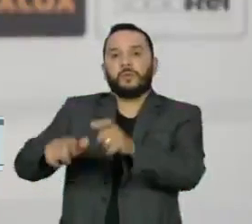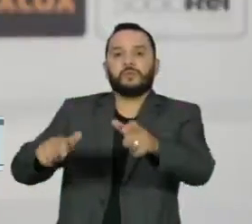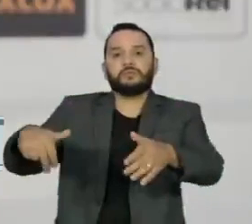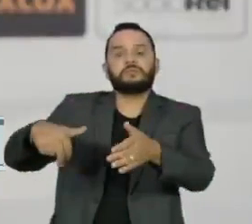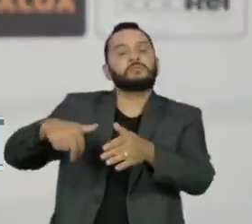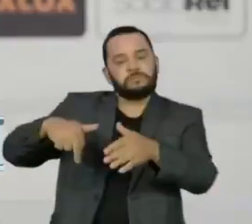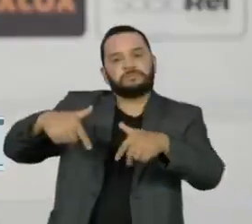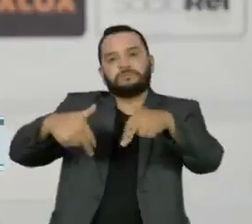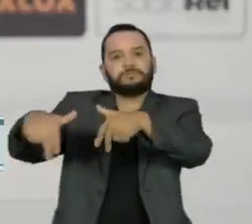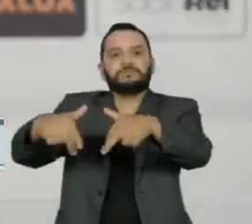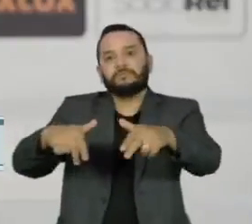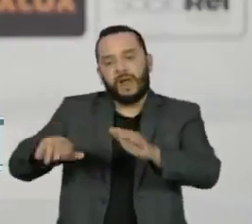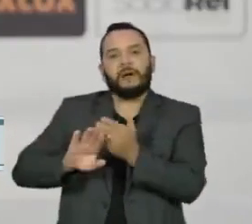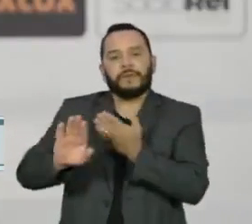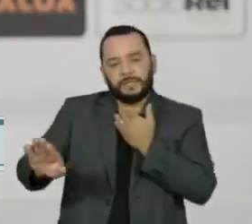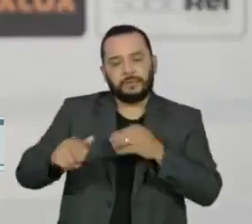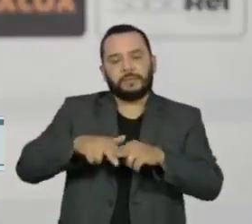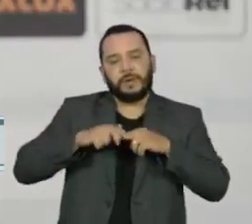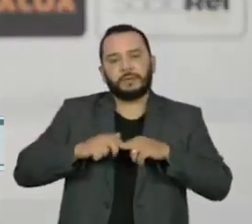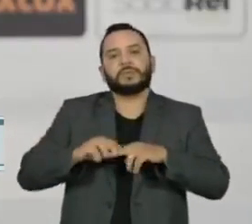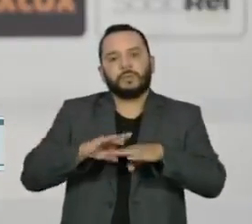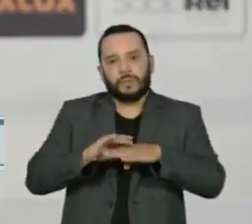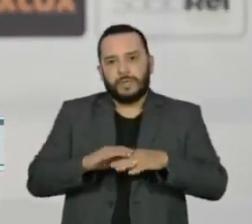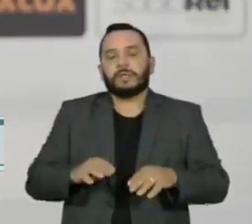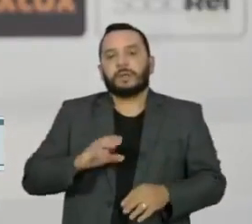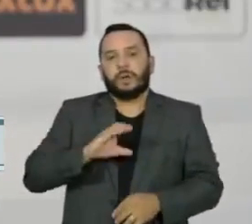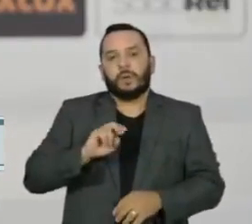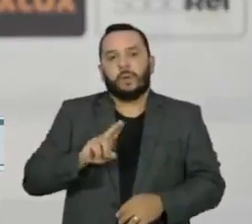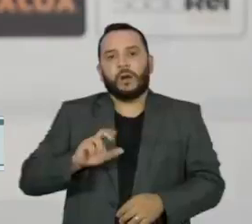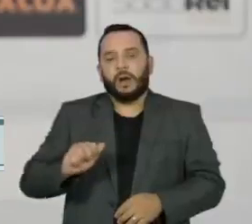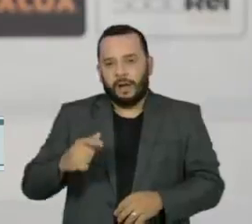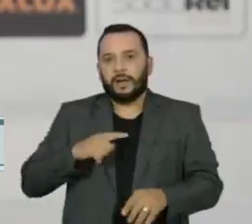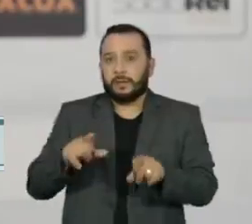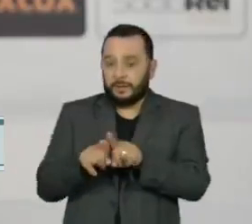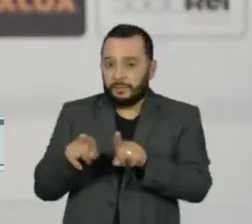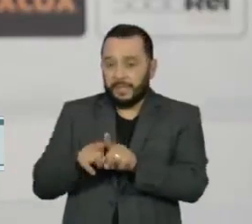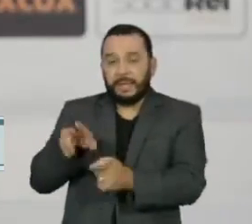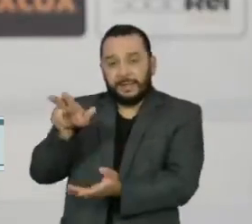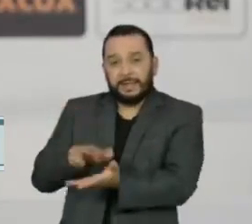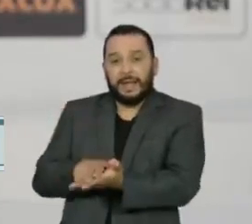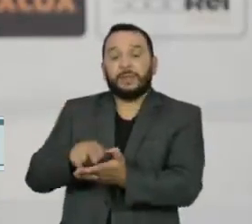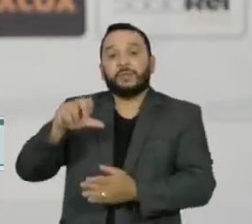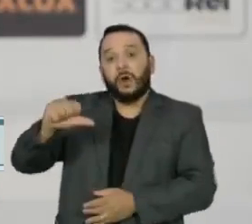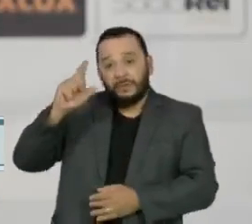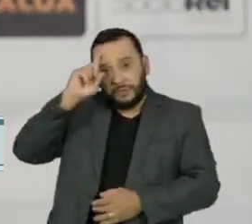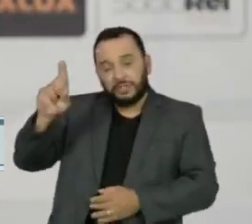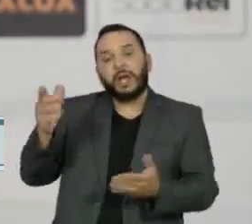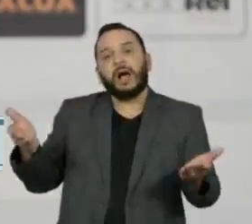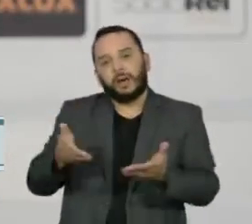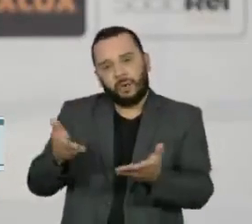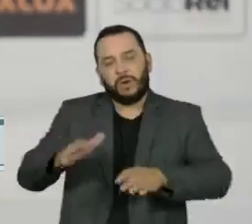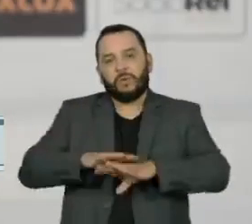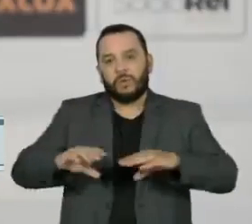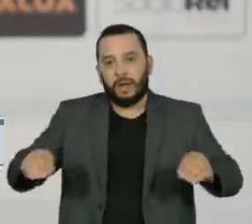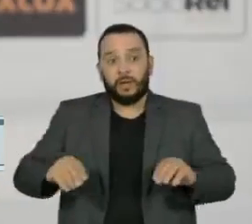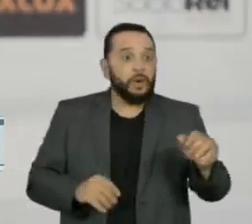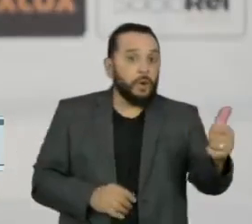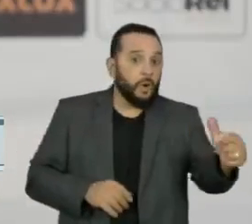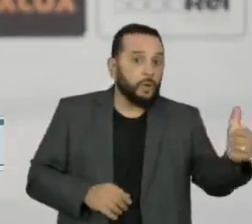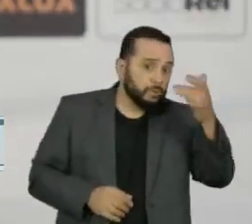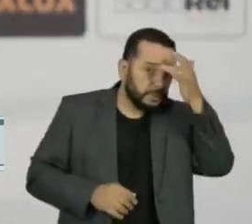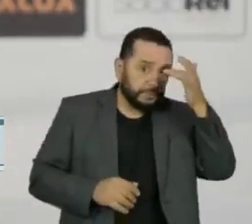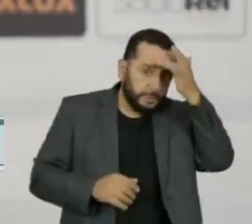doença. No Santos, o técnico Cuca recebeu alta depois de nove dias internado com a Covid-19. Onze jogadores testaram